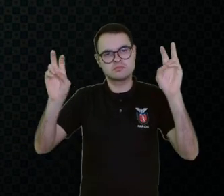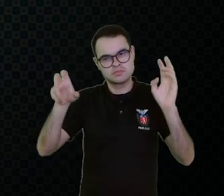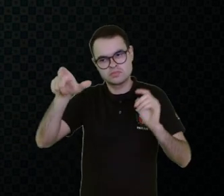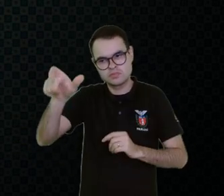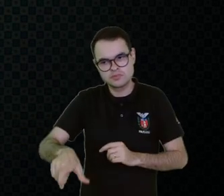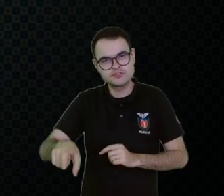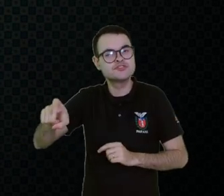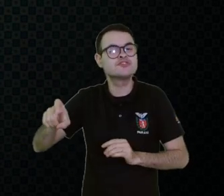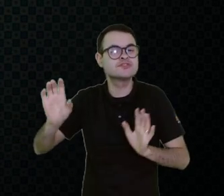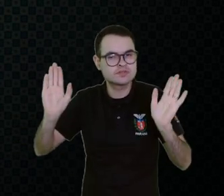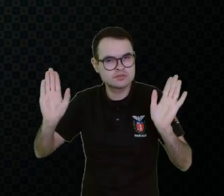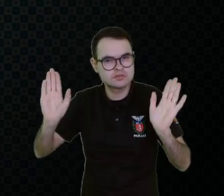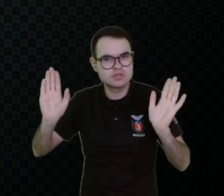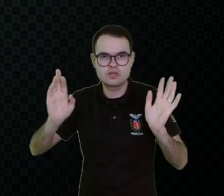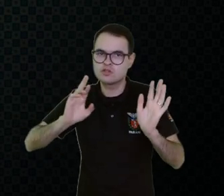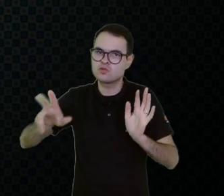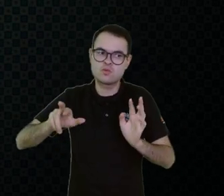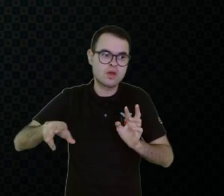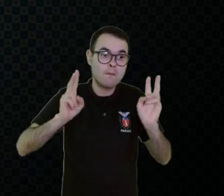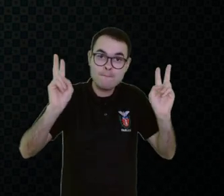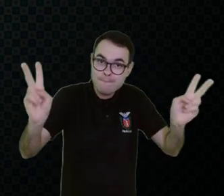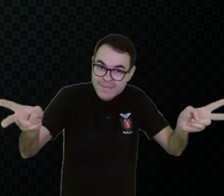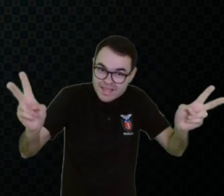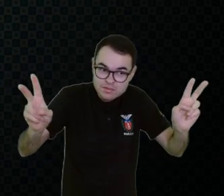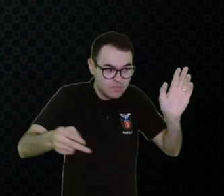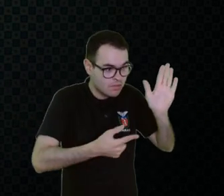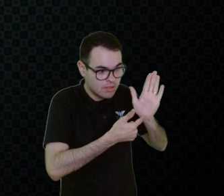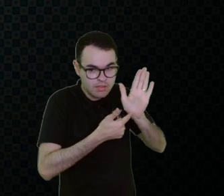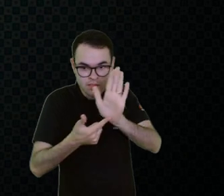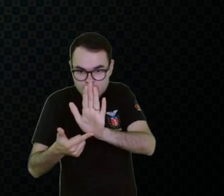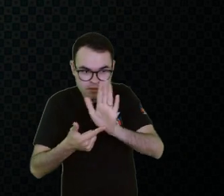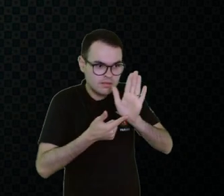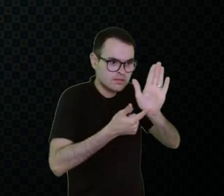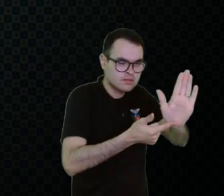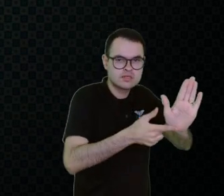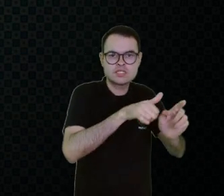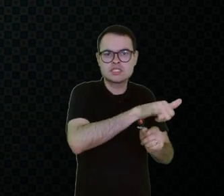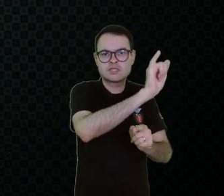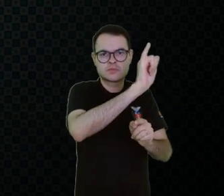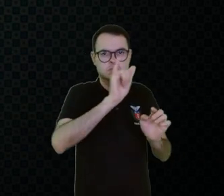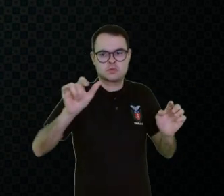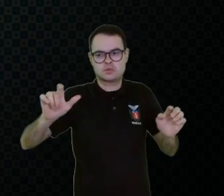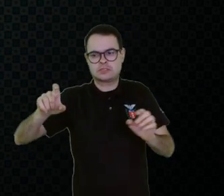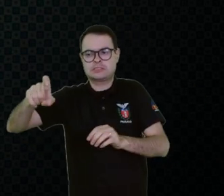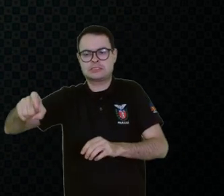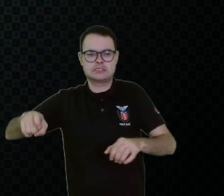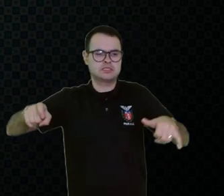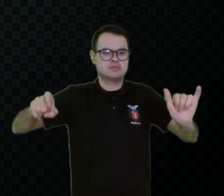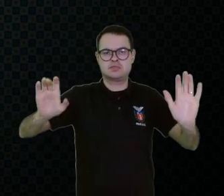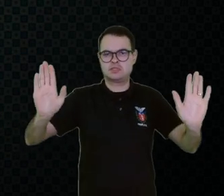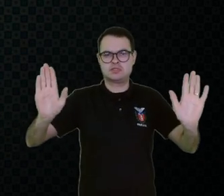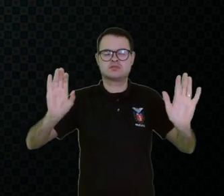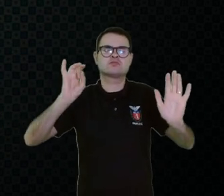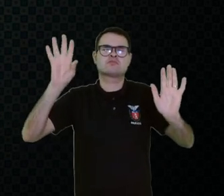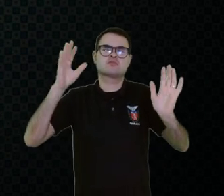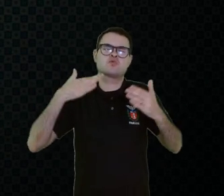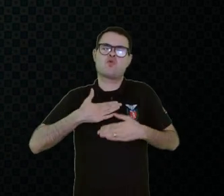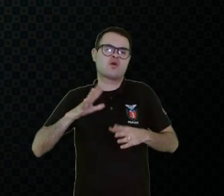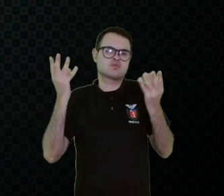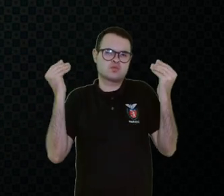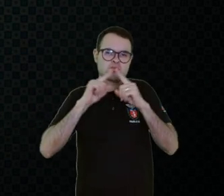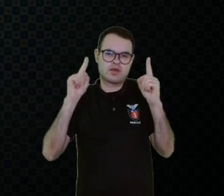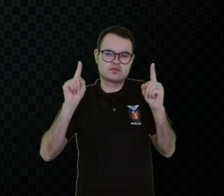é a mesma coisa que para o aluno Y, tá? Não gosto muito dessa questão de pôr letra, mas para tentar elucidar um pouquinho. Então, elas são